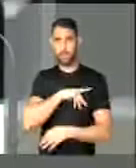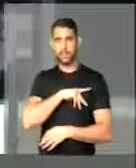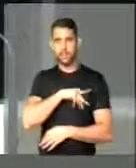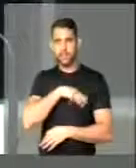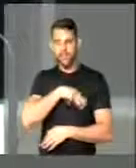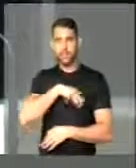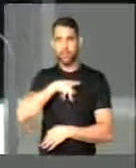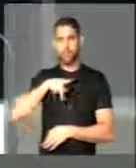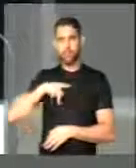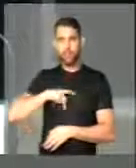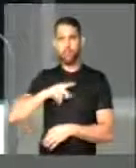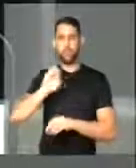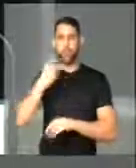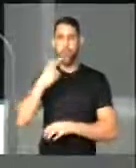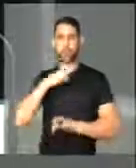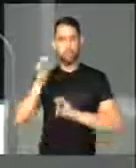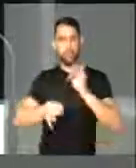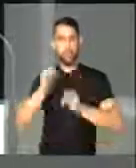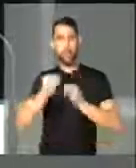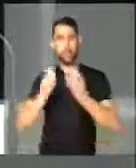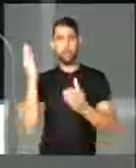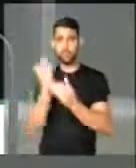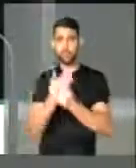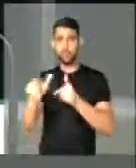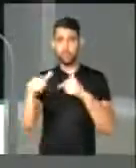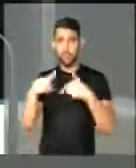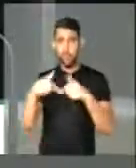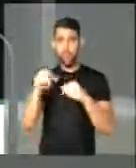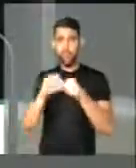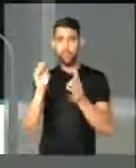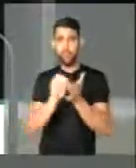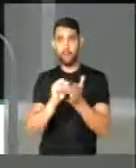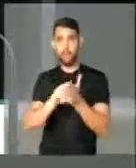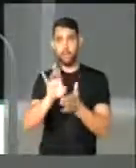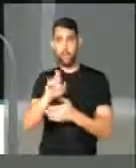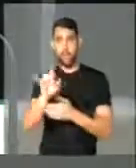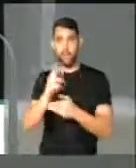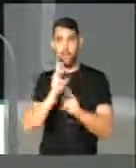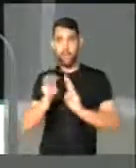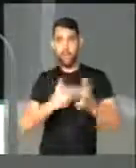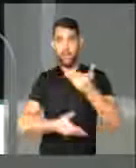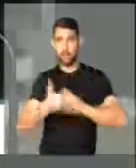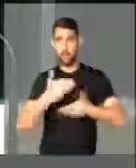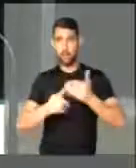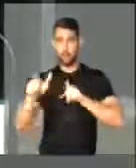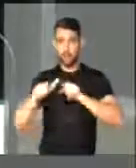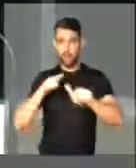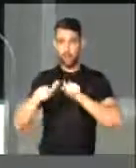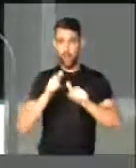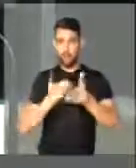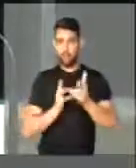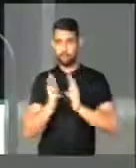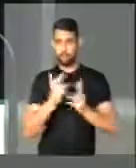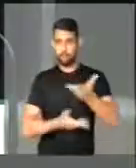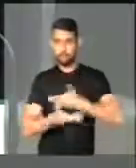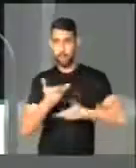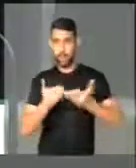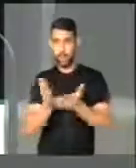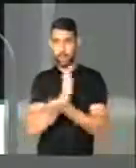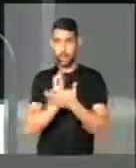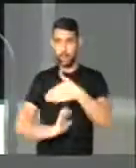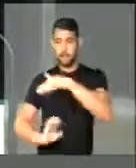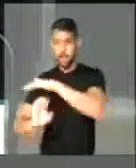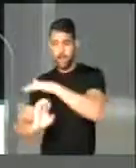ou mesmo dos tribunais, indicam que a ausência de boa-fé na relação de trabalho entre os setores da atividade